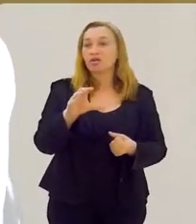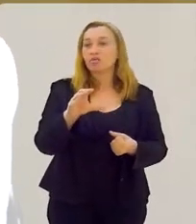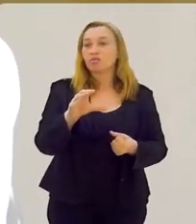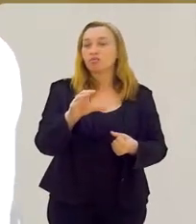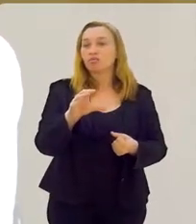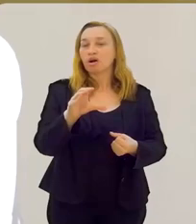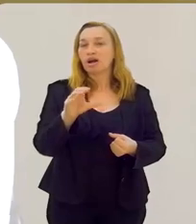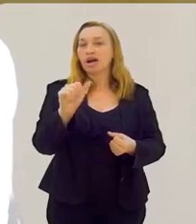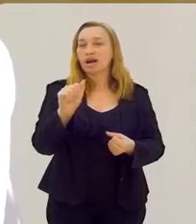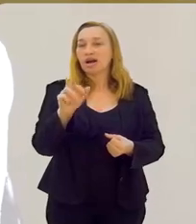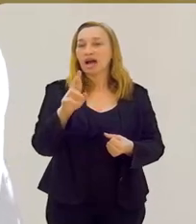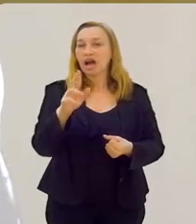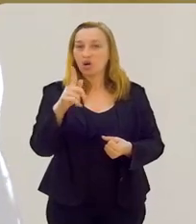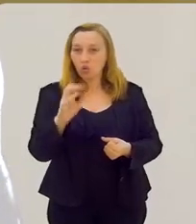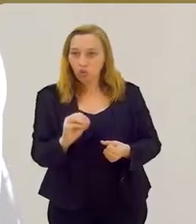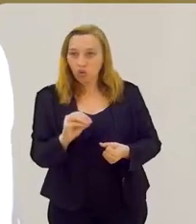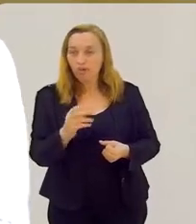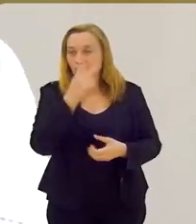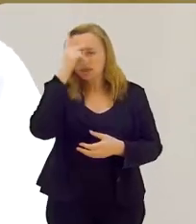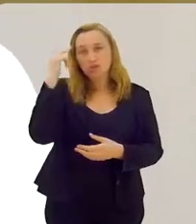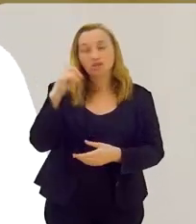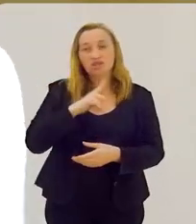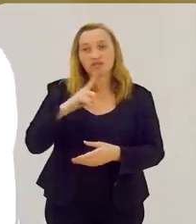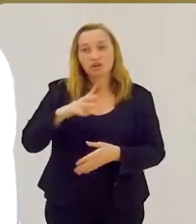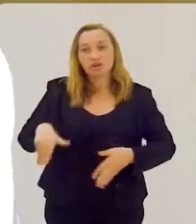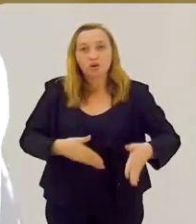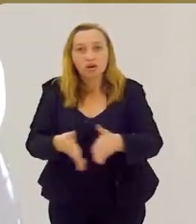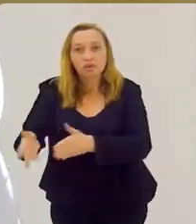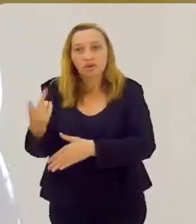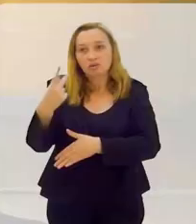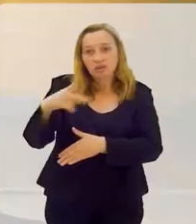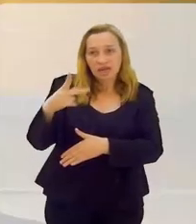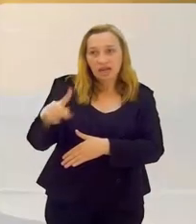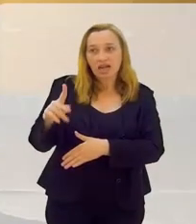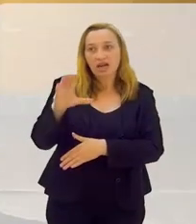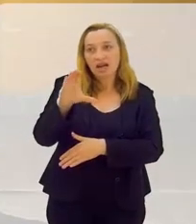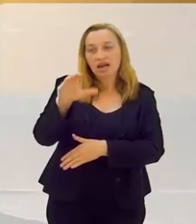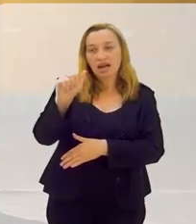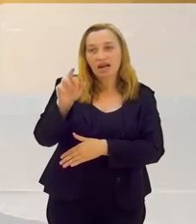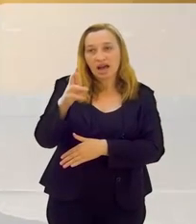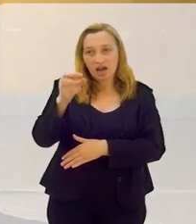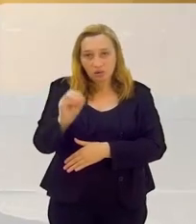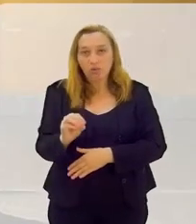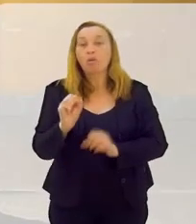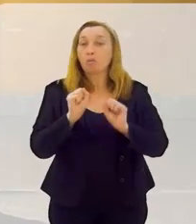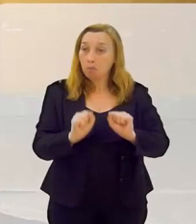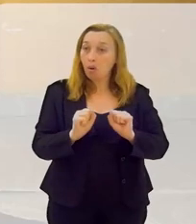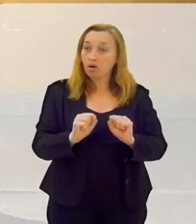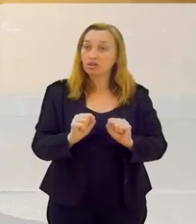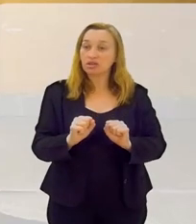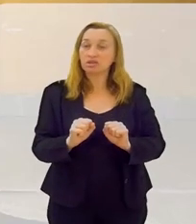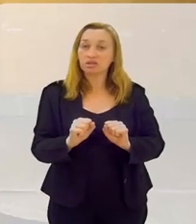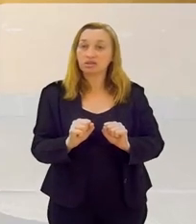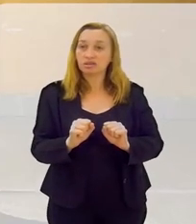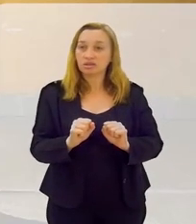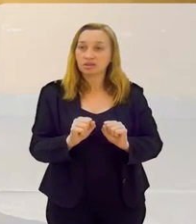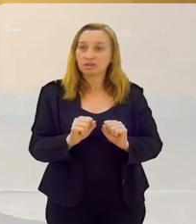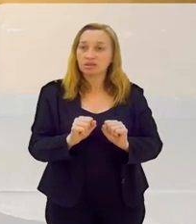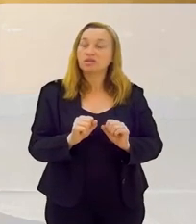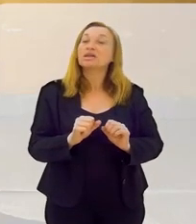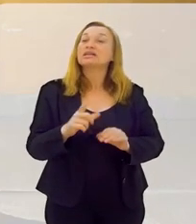Se a pessoa tiver no caminho dela um cargo, ela pode se tornar apenas ebome.